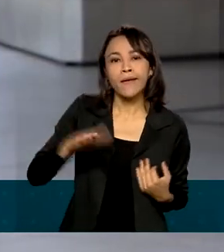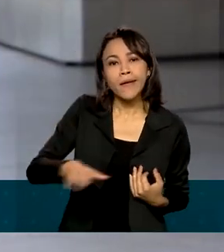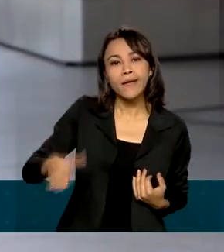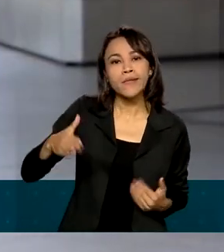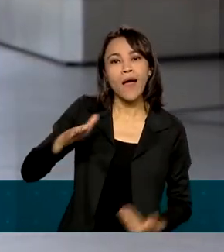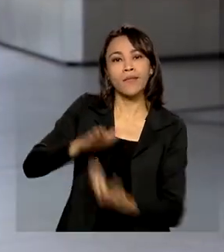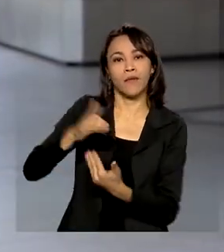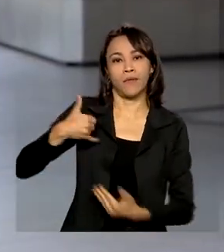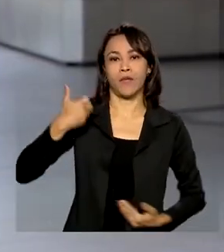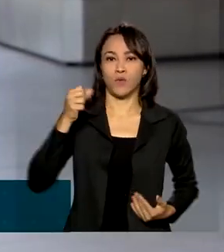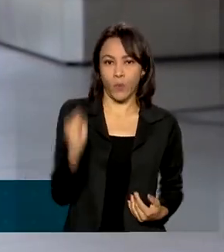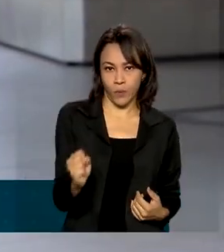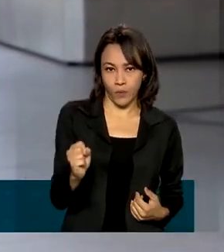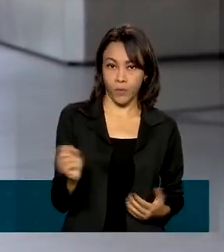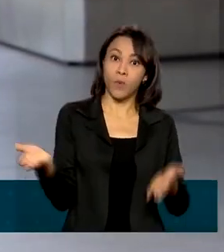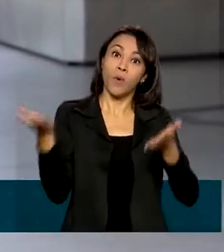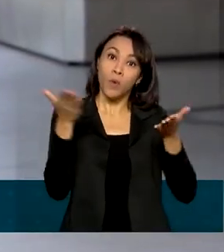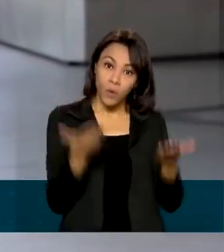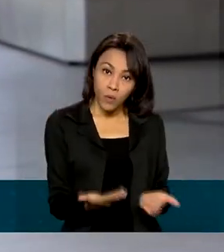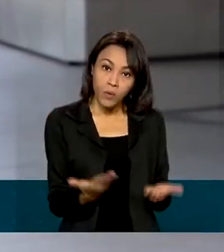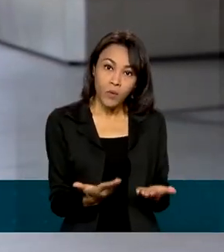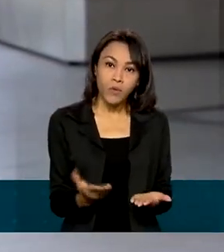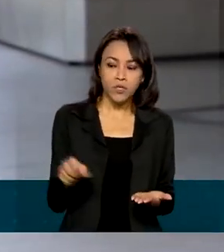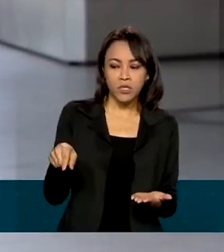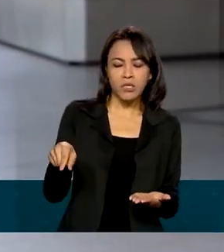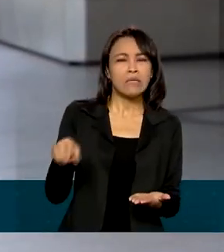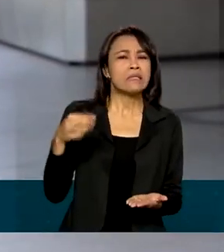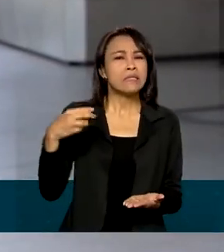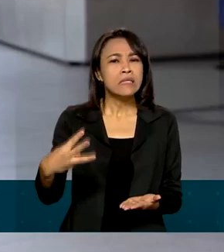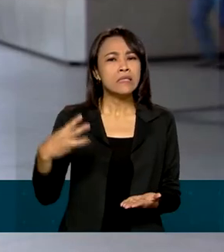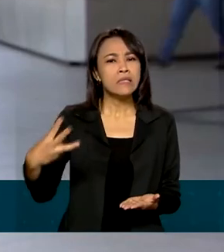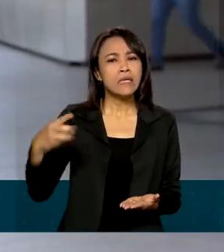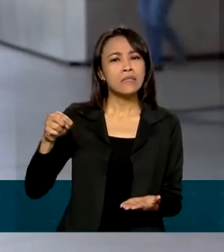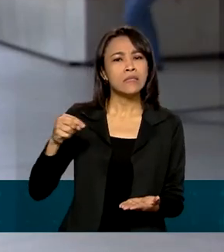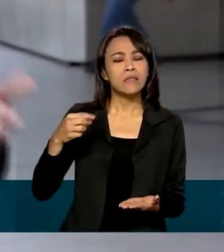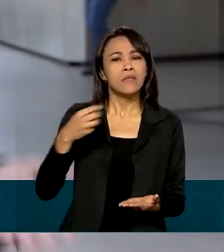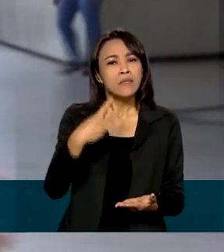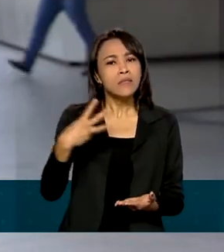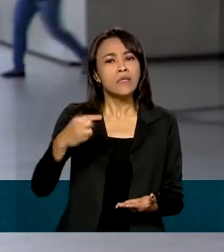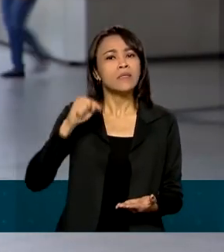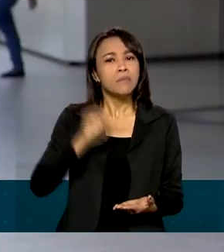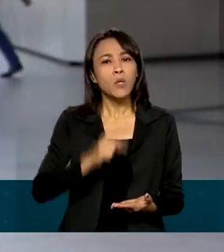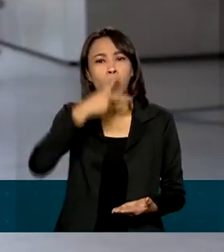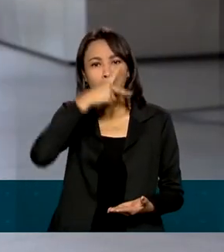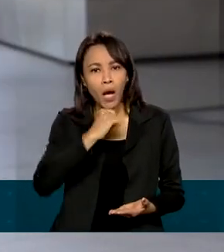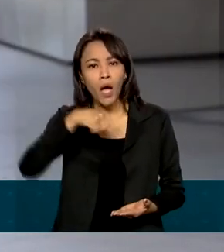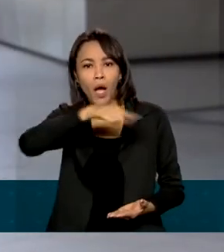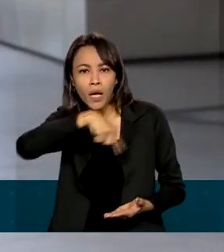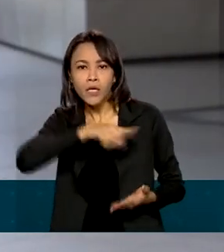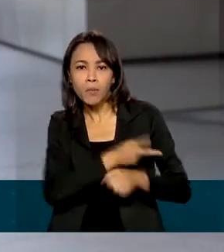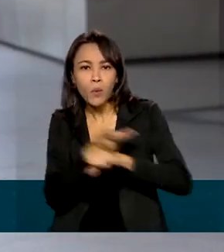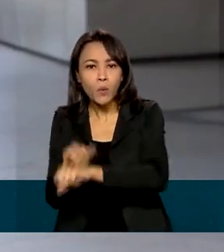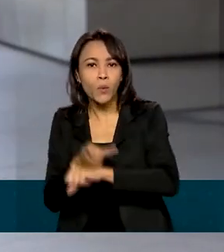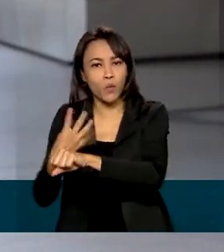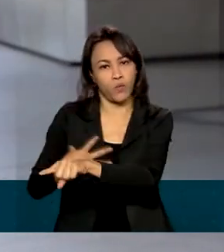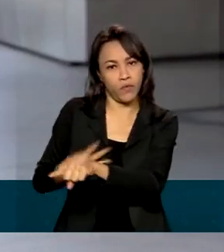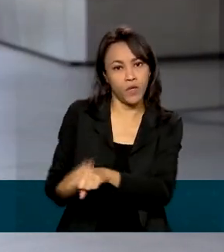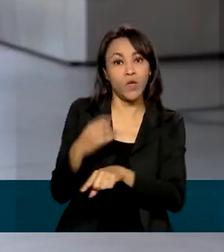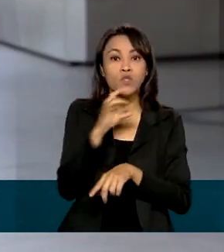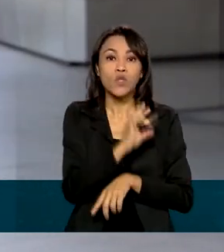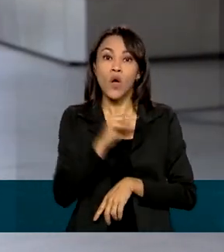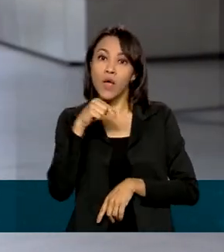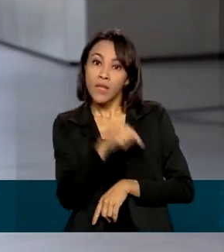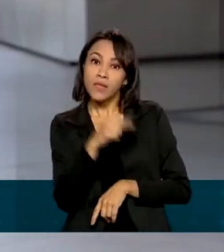anos de idade. Hoje, dos mais de 33 mil pais que buscam um filho, apenas 5